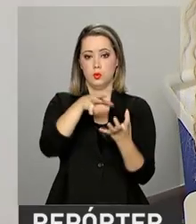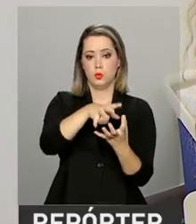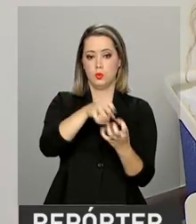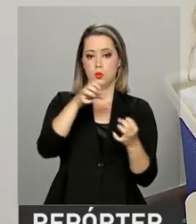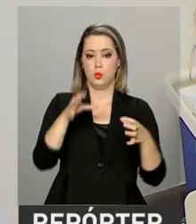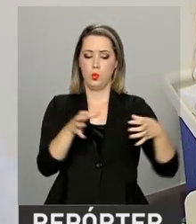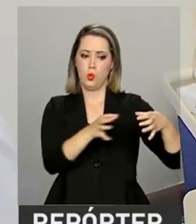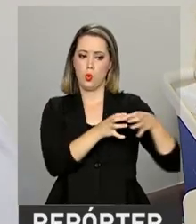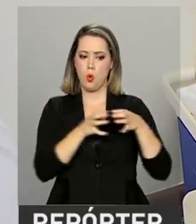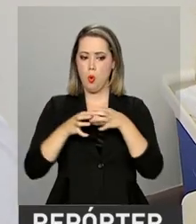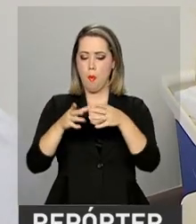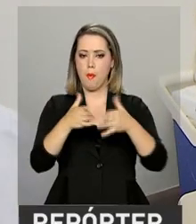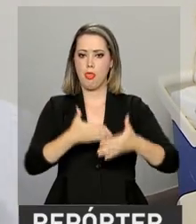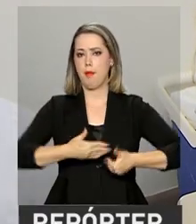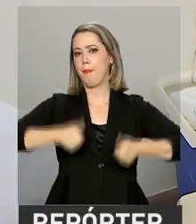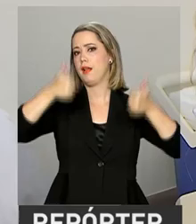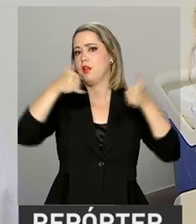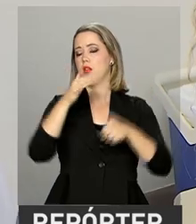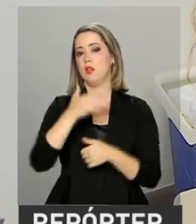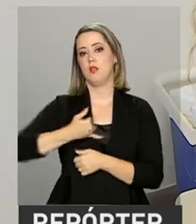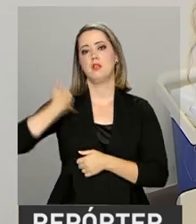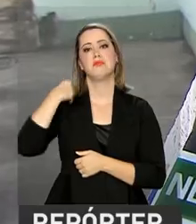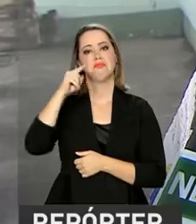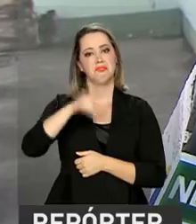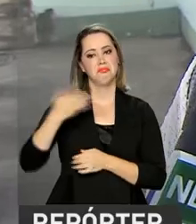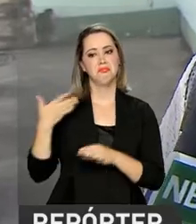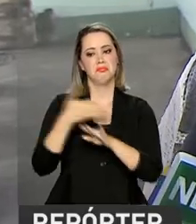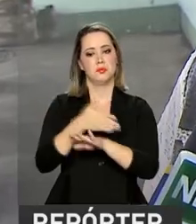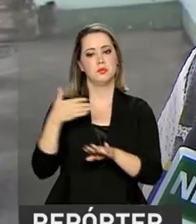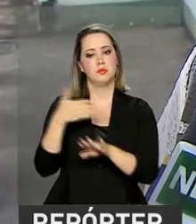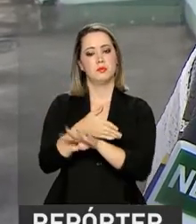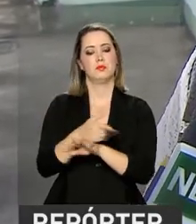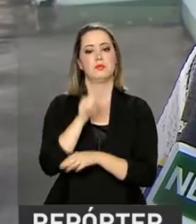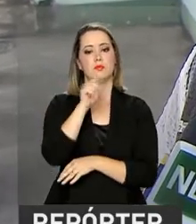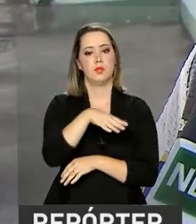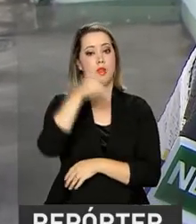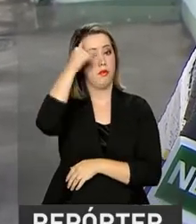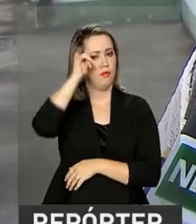chamada de melhor idade eram maioria. Prevenção, né?